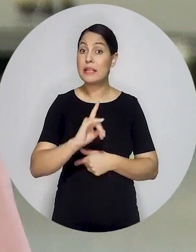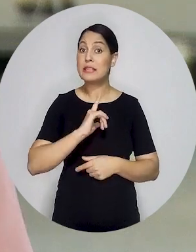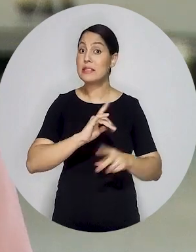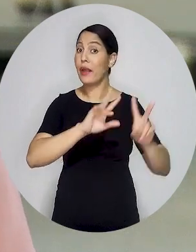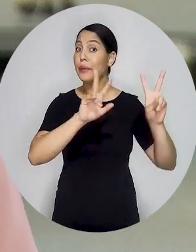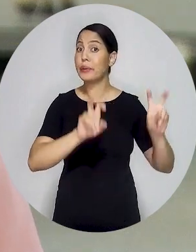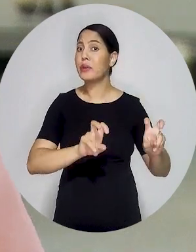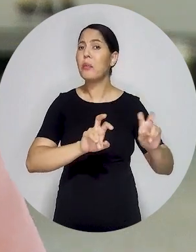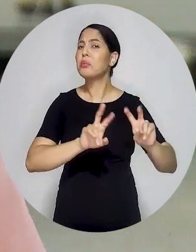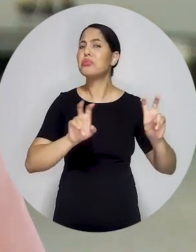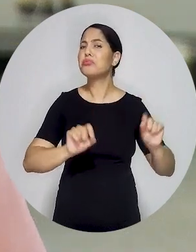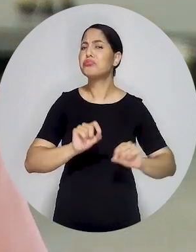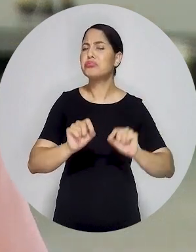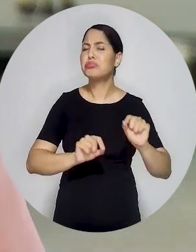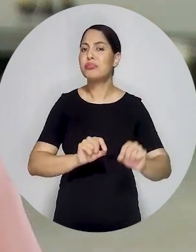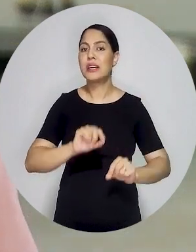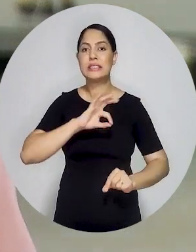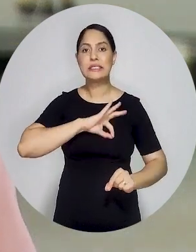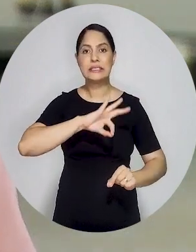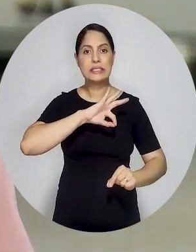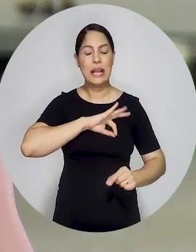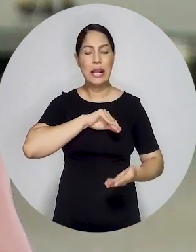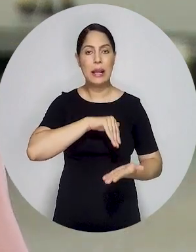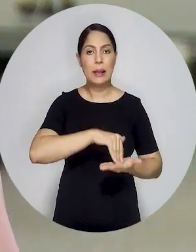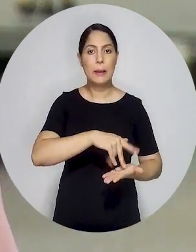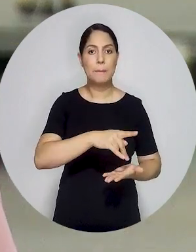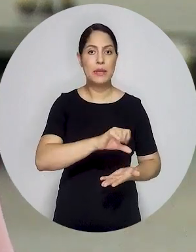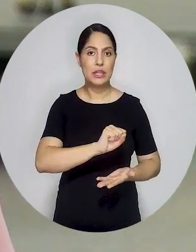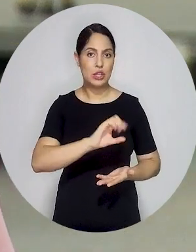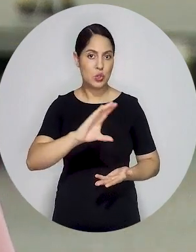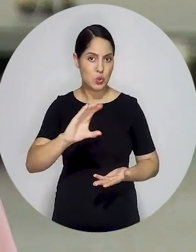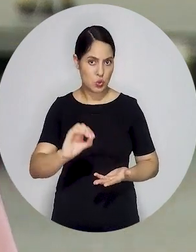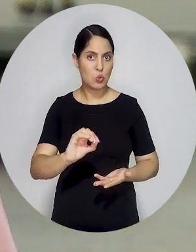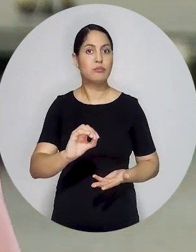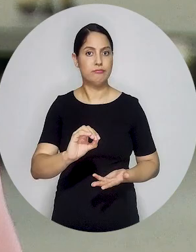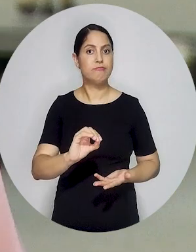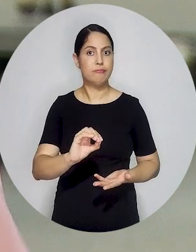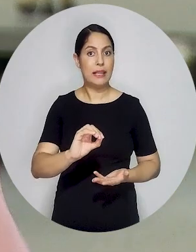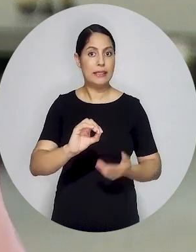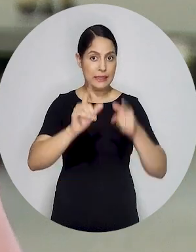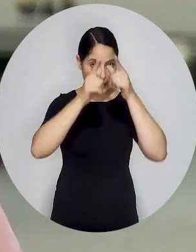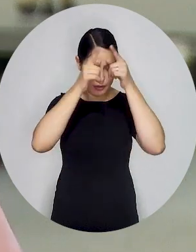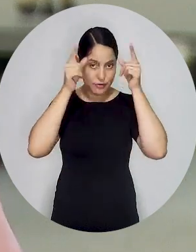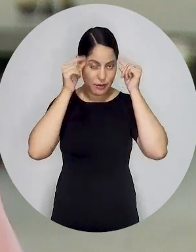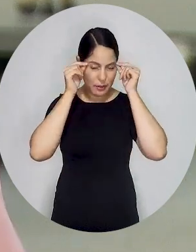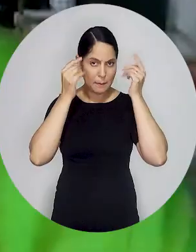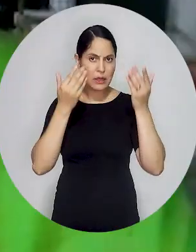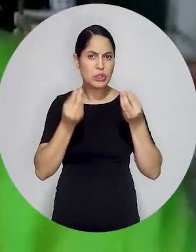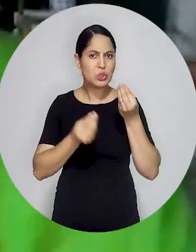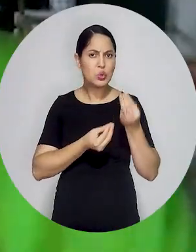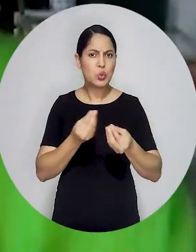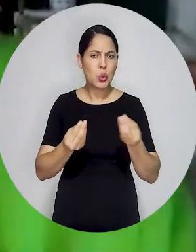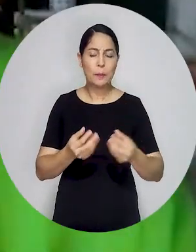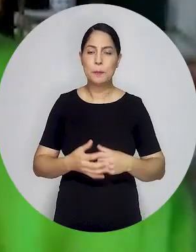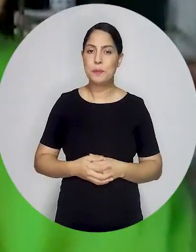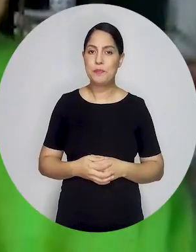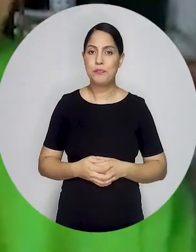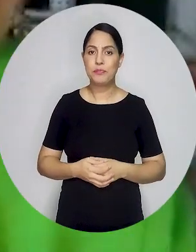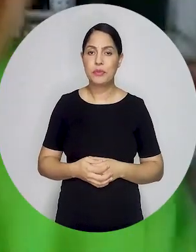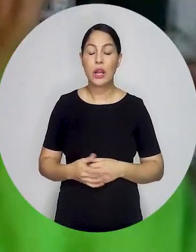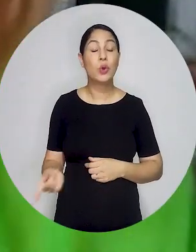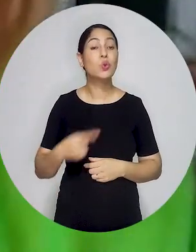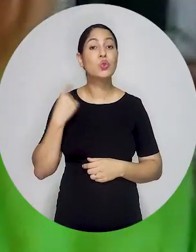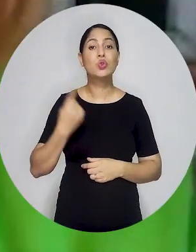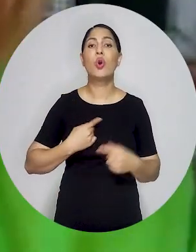assuntos, da questão do Piso Nacional da Enfermagem e contribuir com soluções para esse impasse. A primeira coisa que a gente tem que